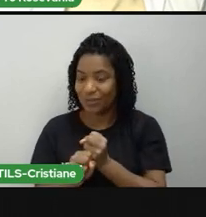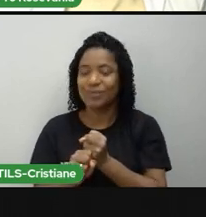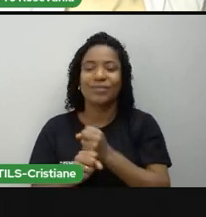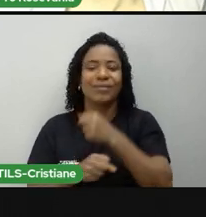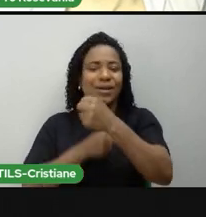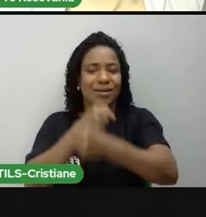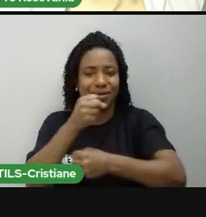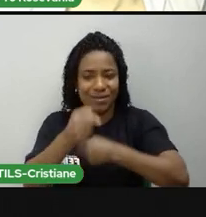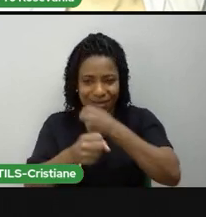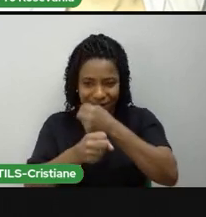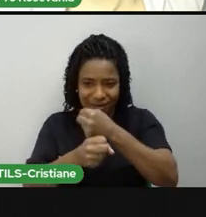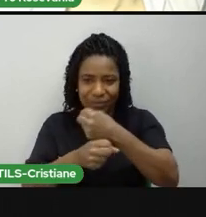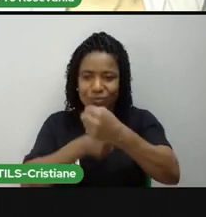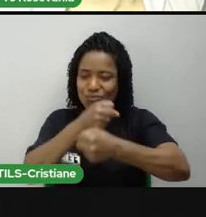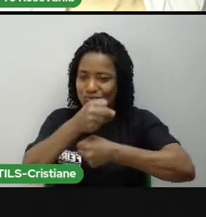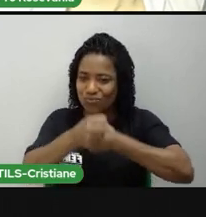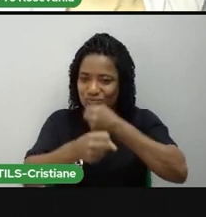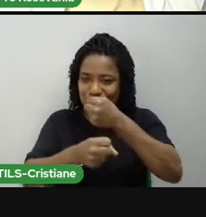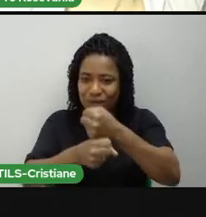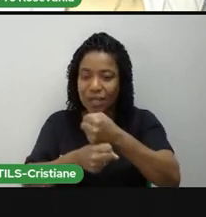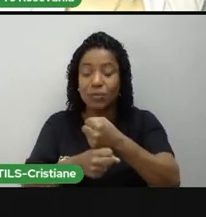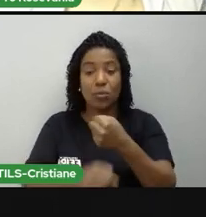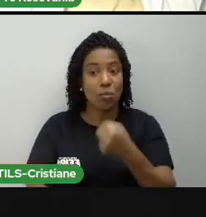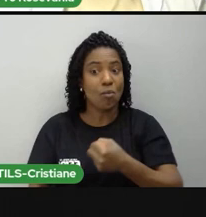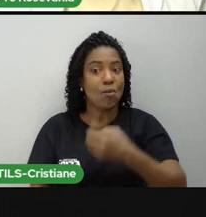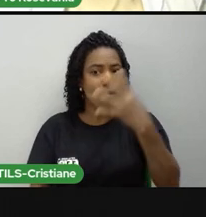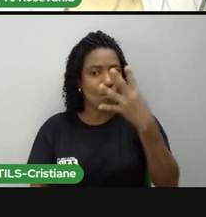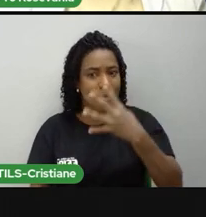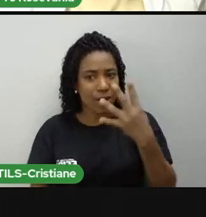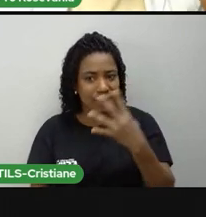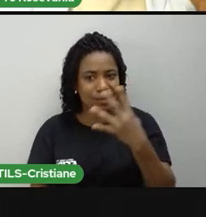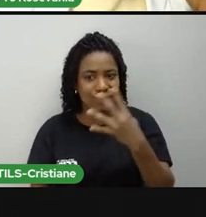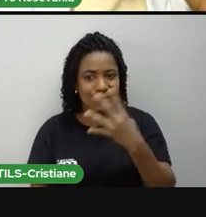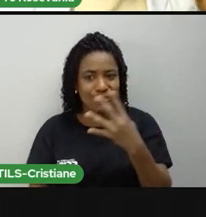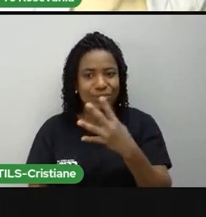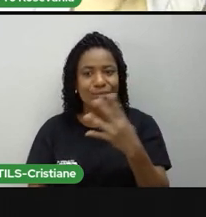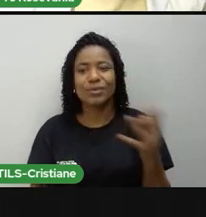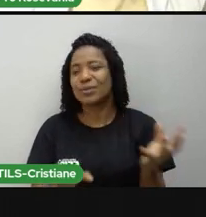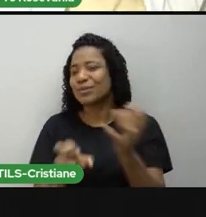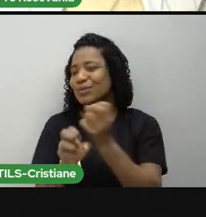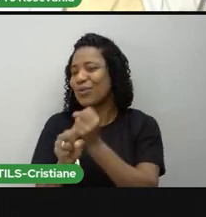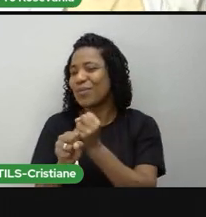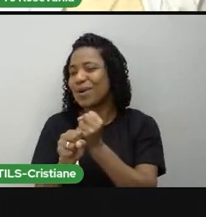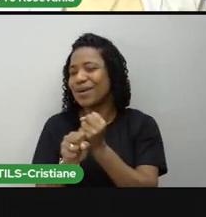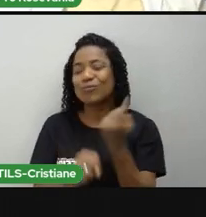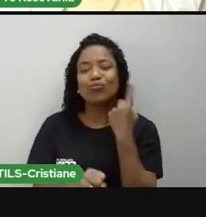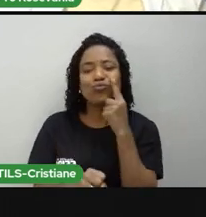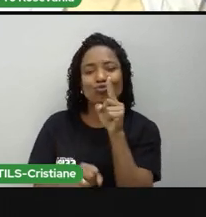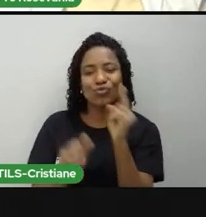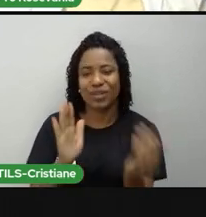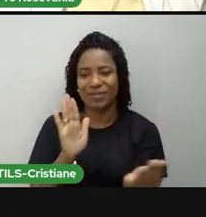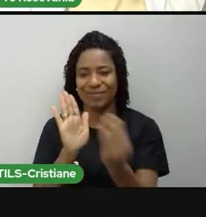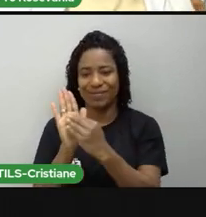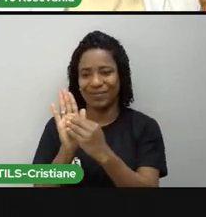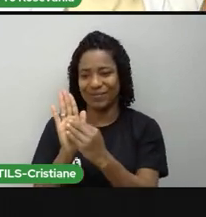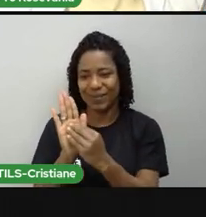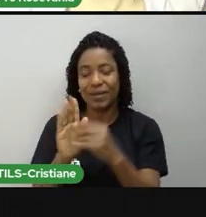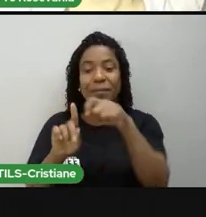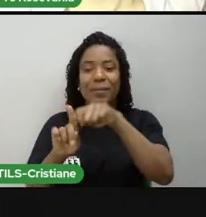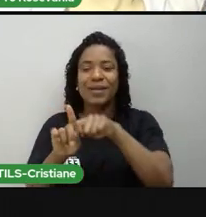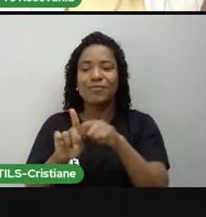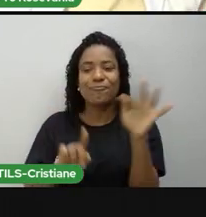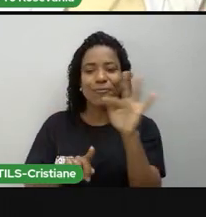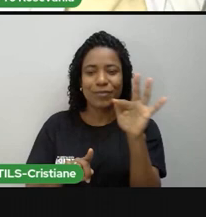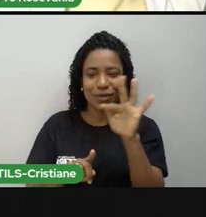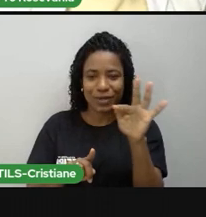elas são somadas e ao final de 4 anos acrescenta-se um dia lá em fevereiro, que é o dia